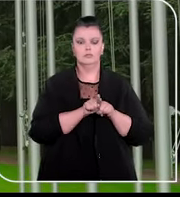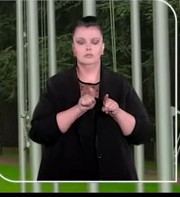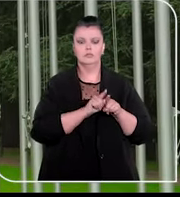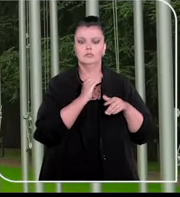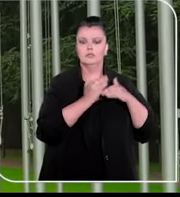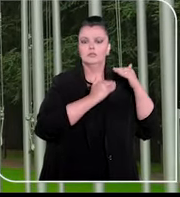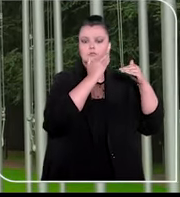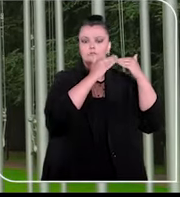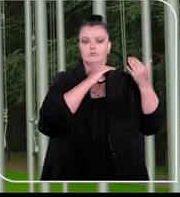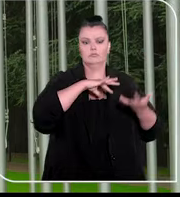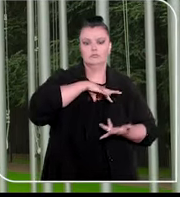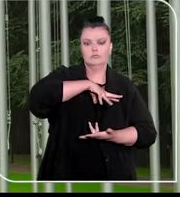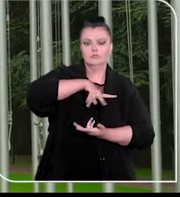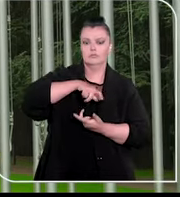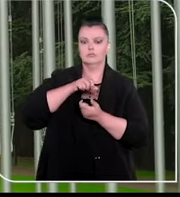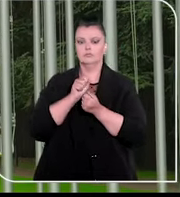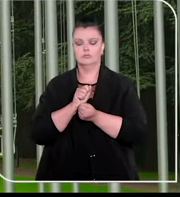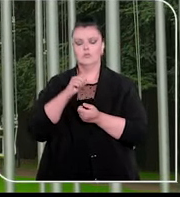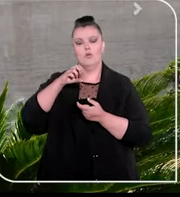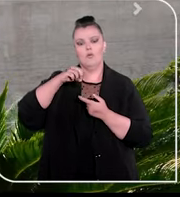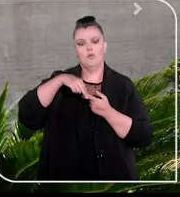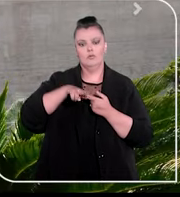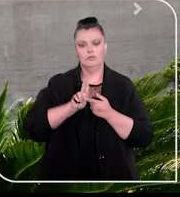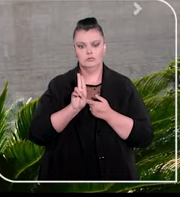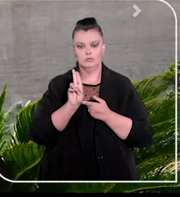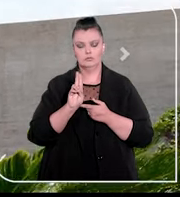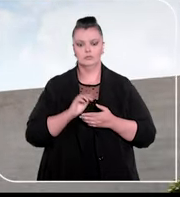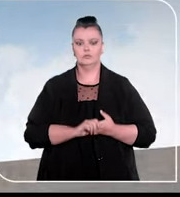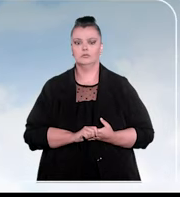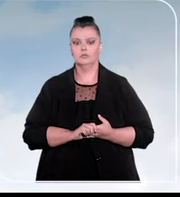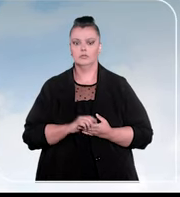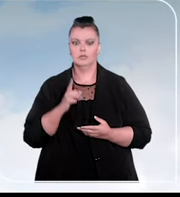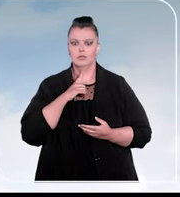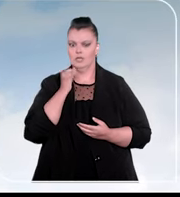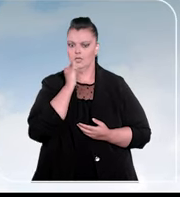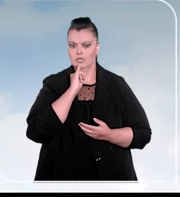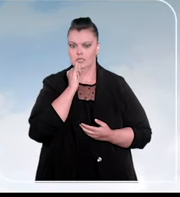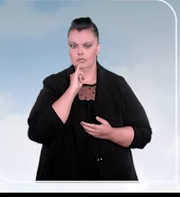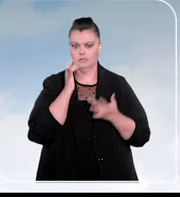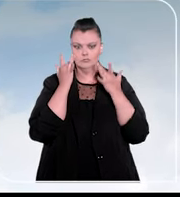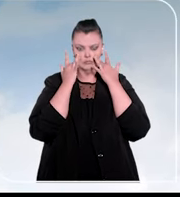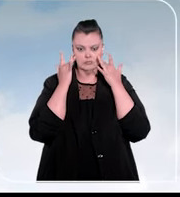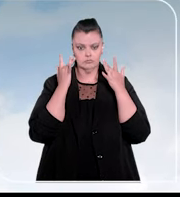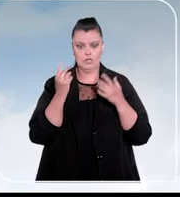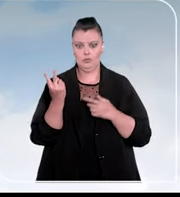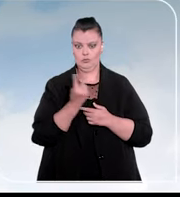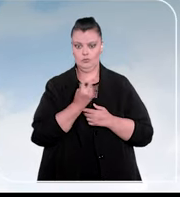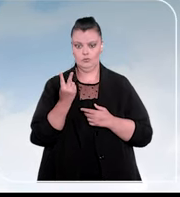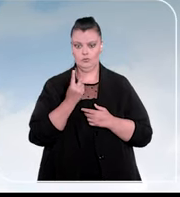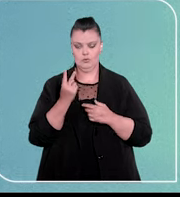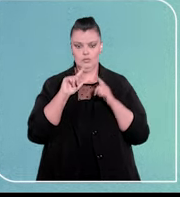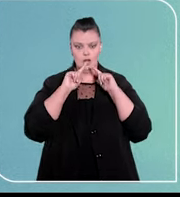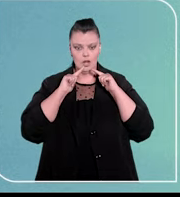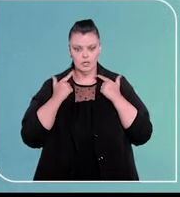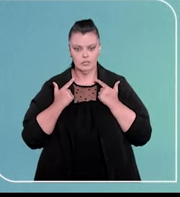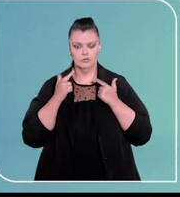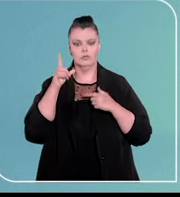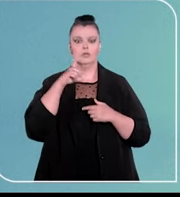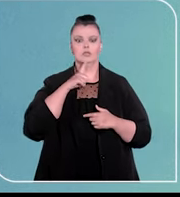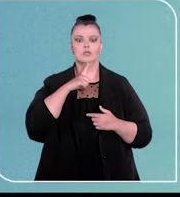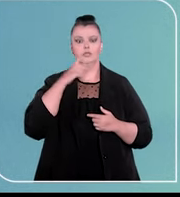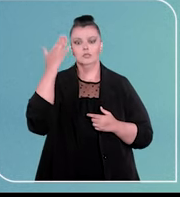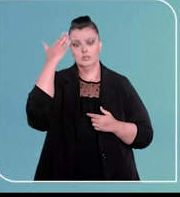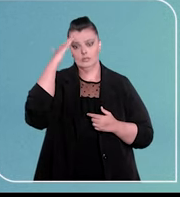de desenvolvimento sustentável da ONU. Exemplos de julgados que já podem ser conferidos nos dois idiomas incluem